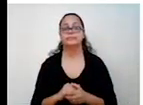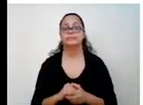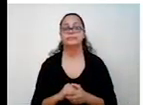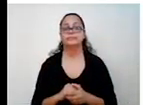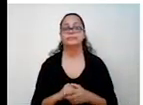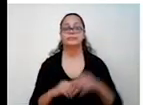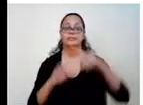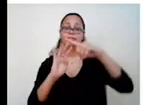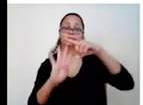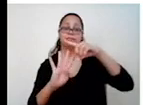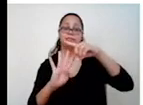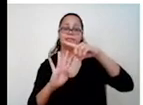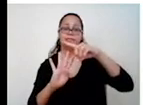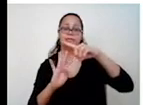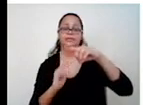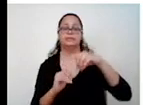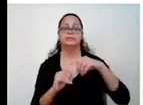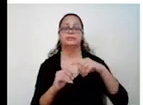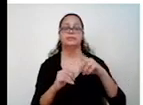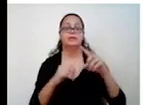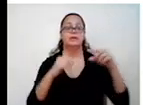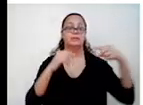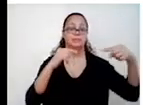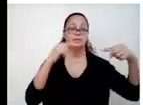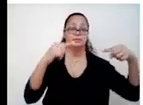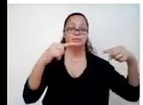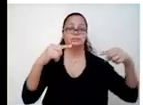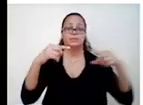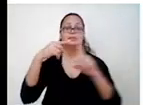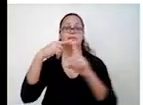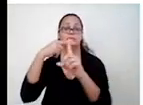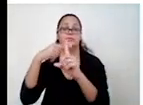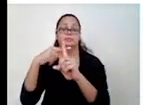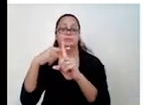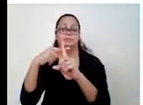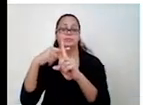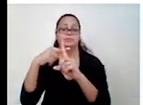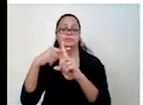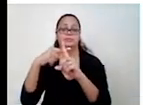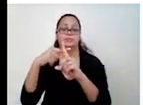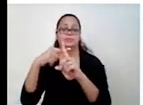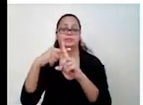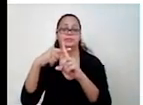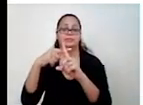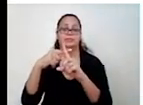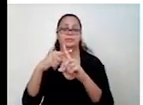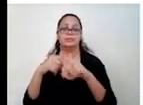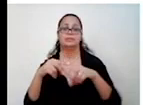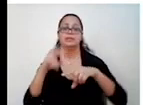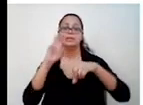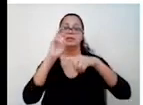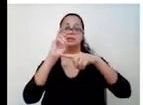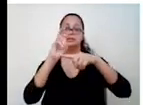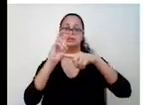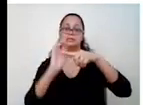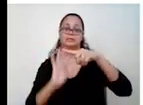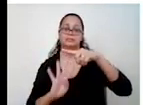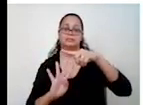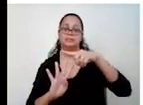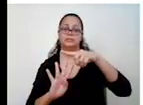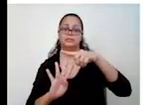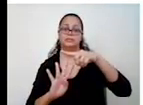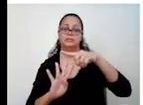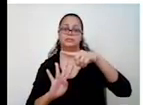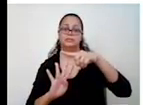O A é 4. Menos com menos dá mais. Mais 5 dividido por 4. Como 5 dividido por 4 vai dar número